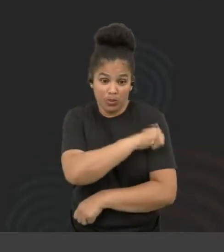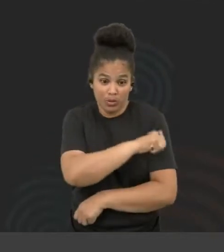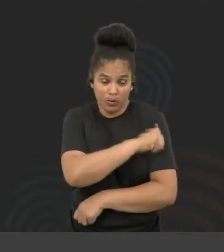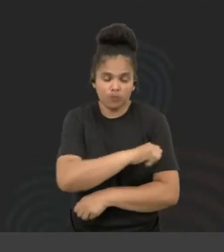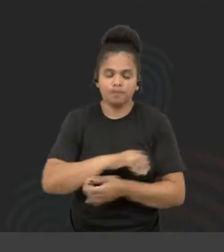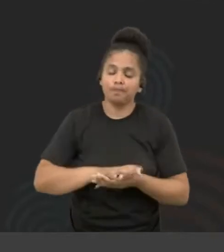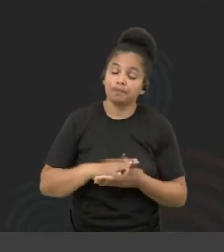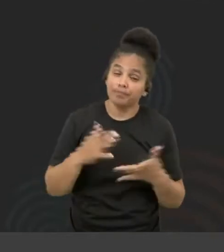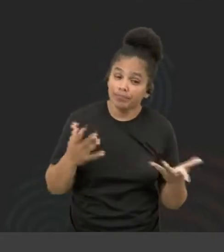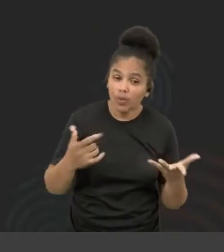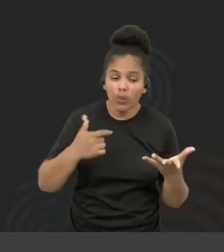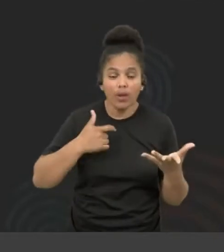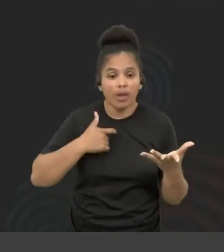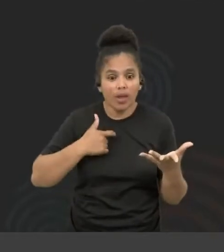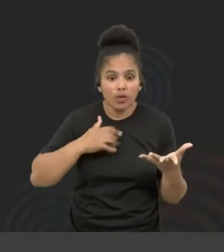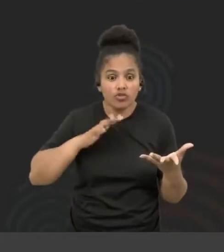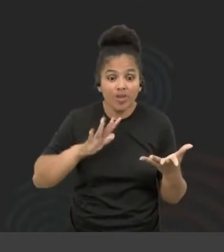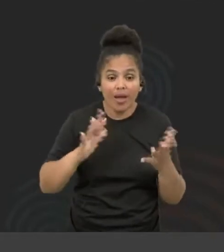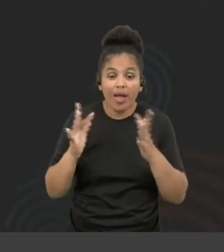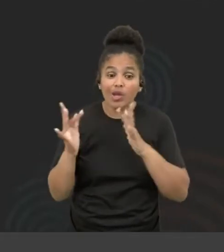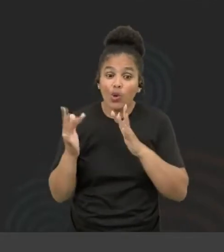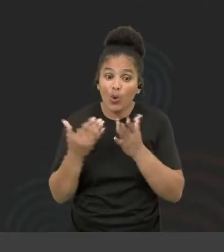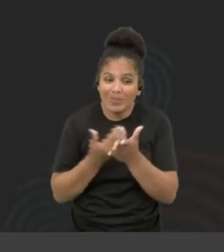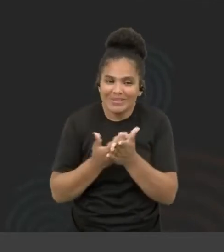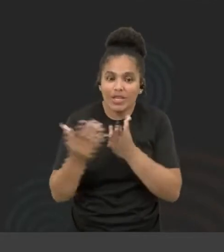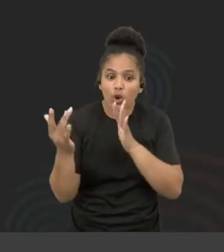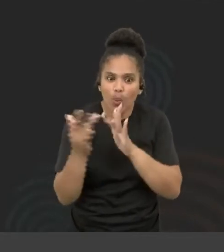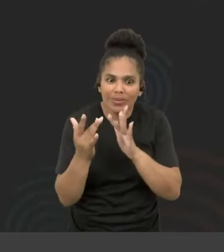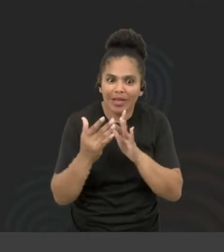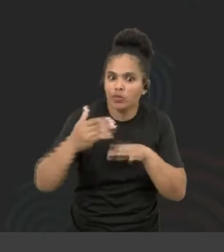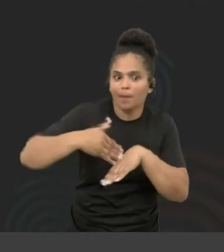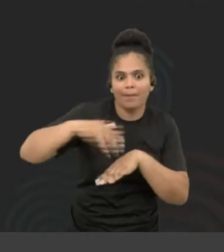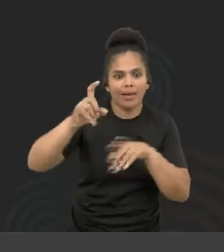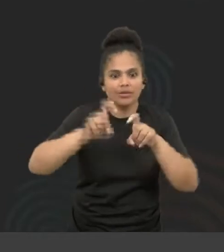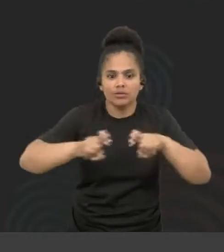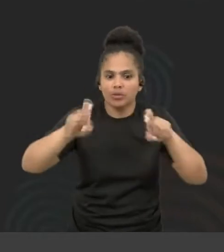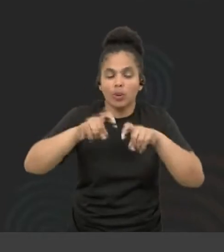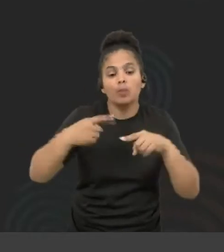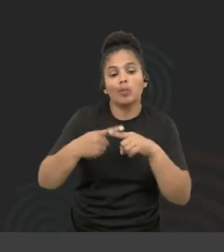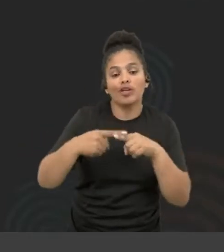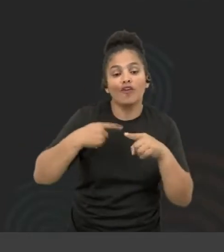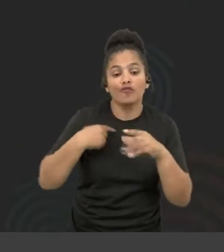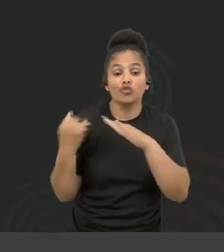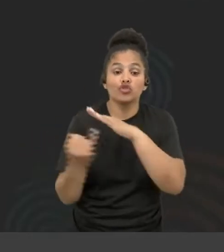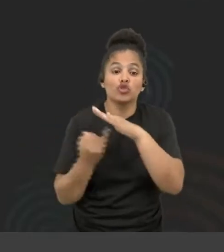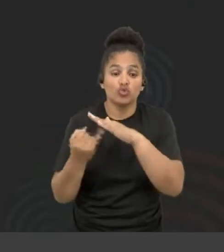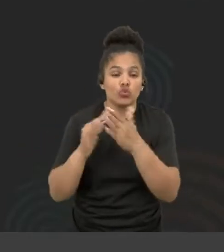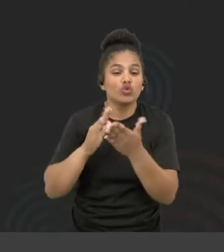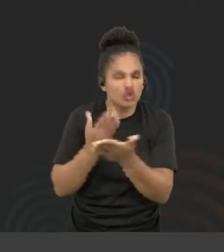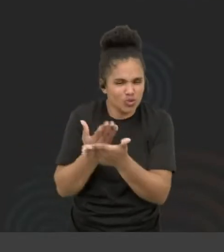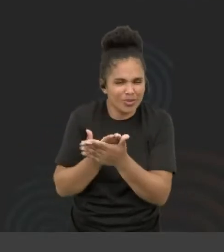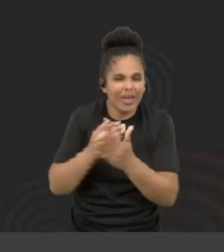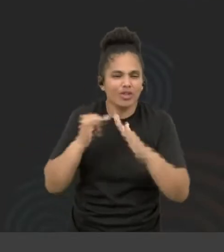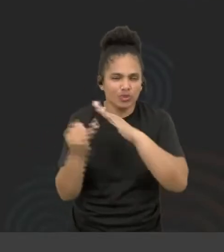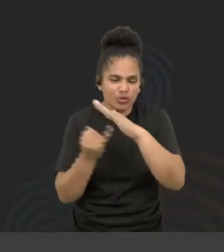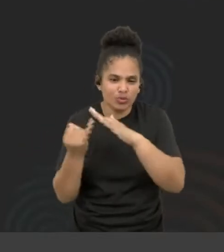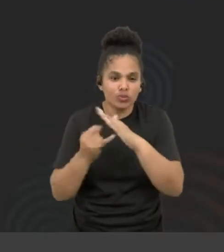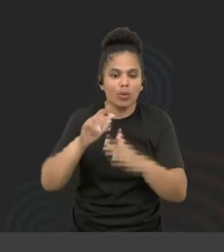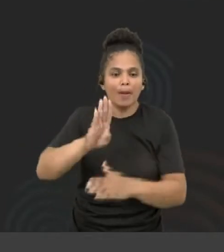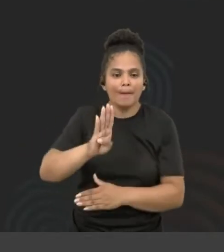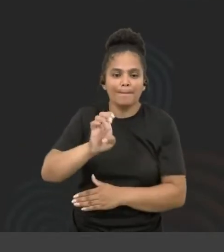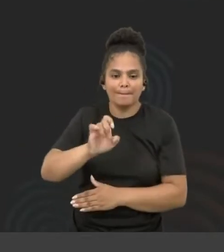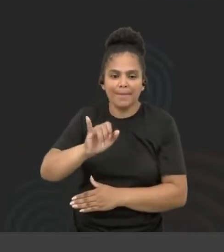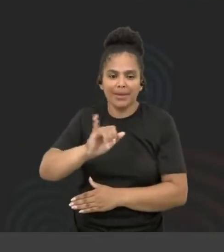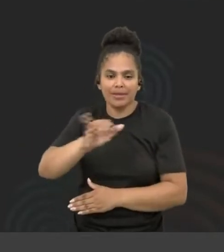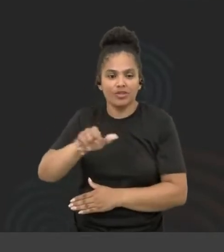eu passo a ter contato maior com o computador, porque eu fui estudar no Instituto Benjamin Constant, passei dois anos lá, e aí eu